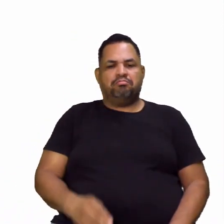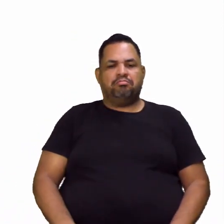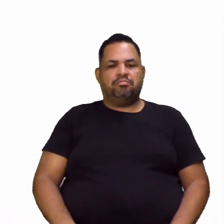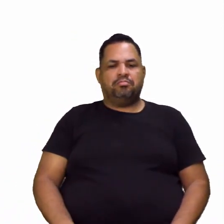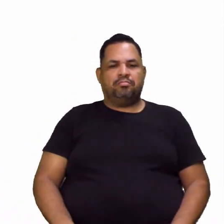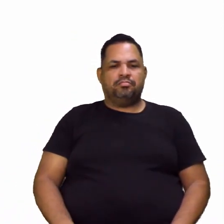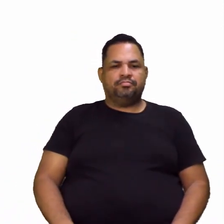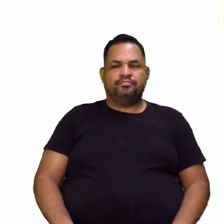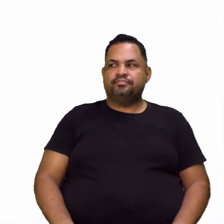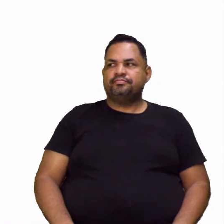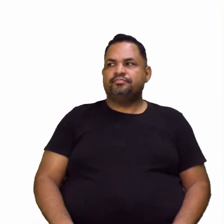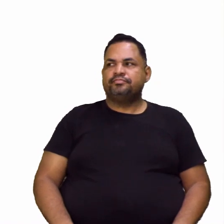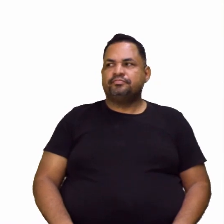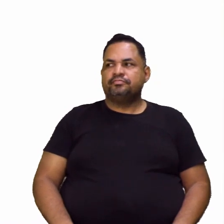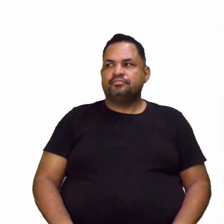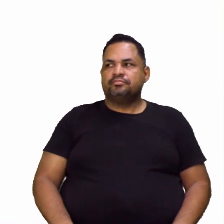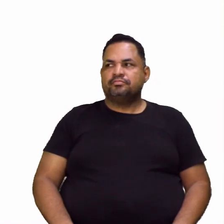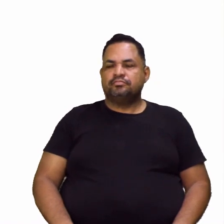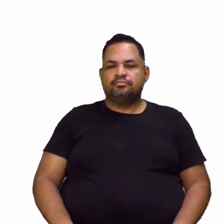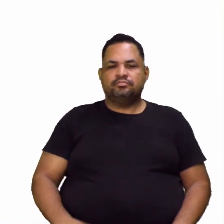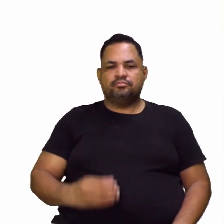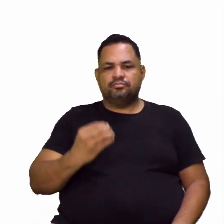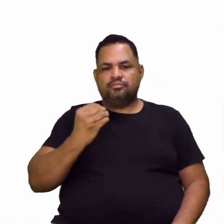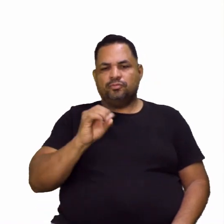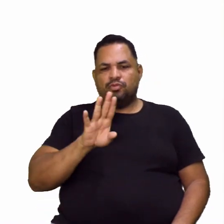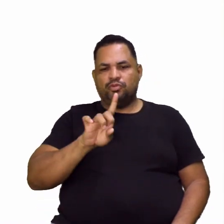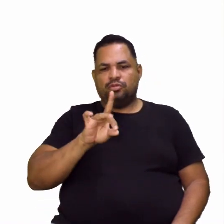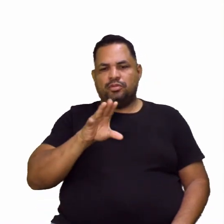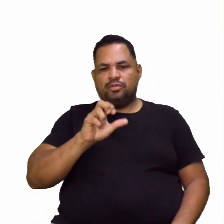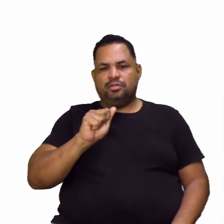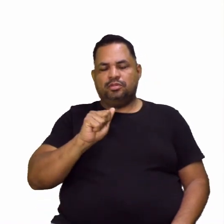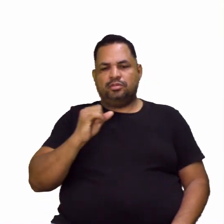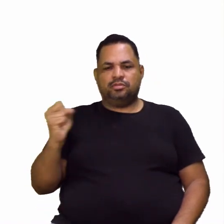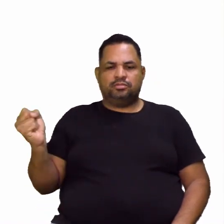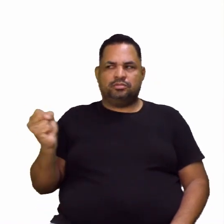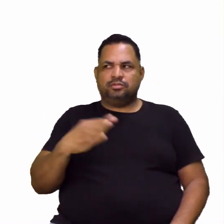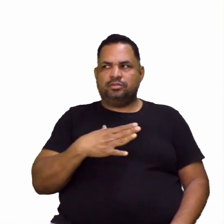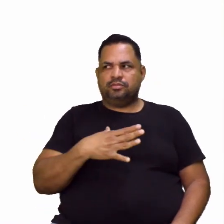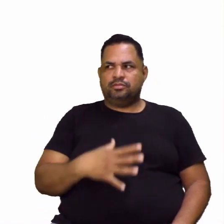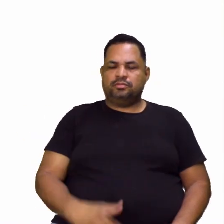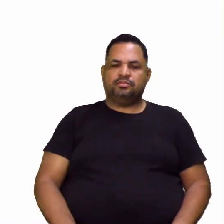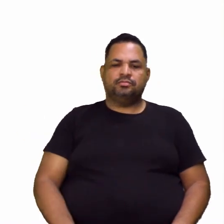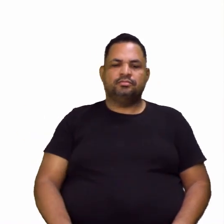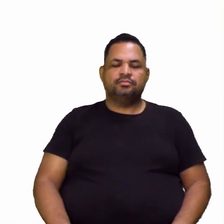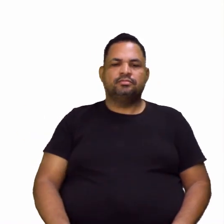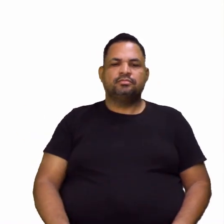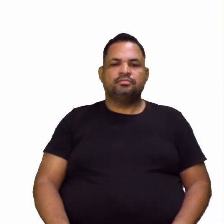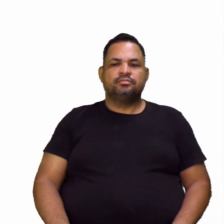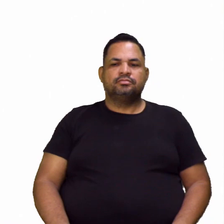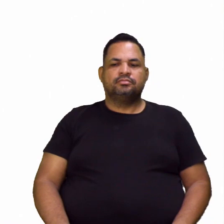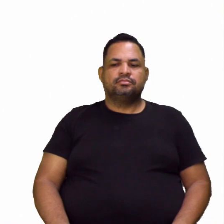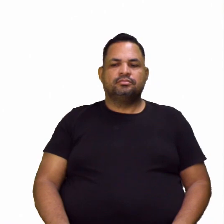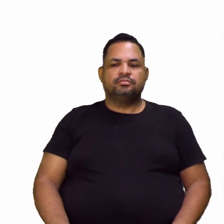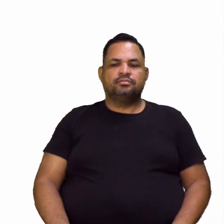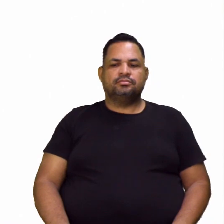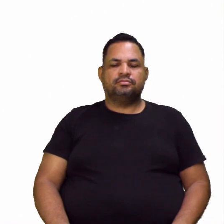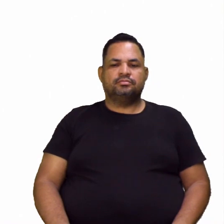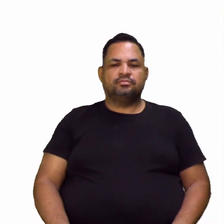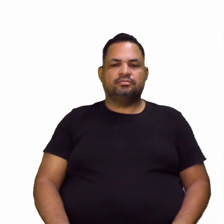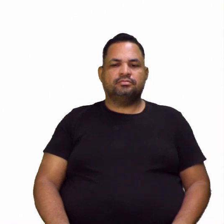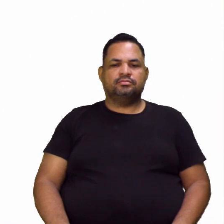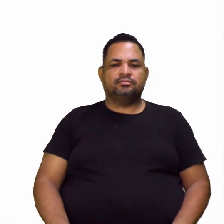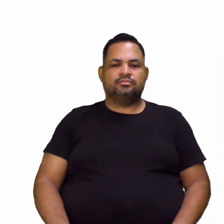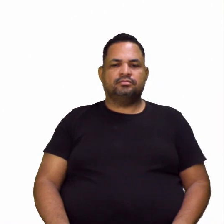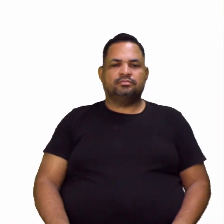primeira geração, é ousadia e inovação, certo? Então, vamos lá